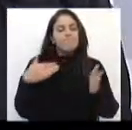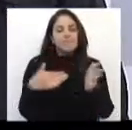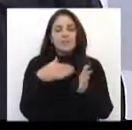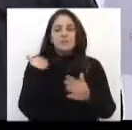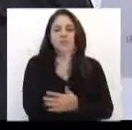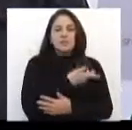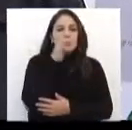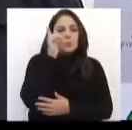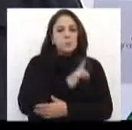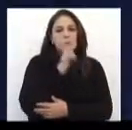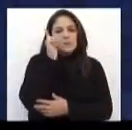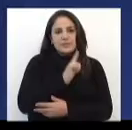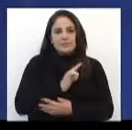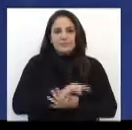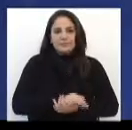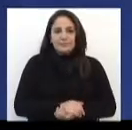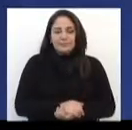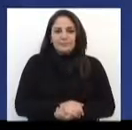conquistar é isso aí.